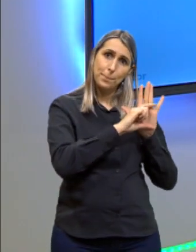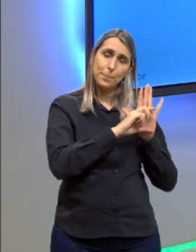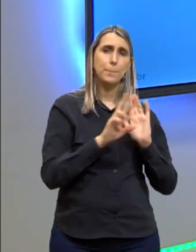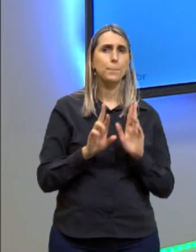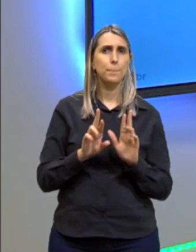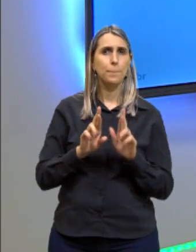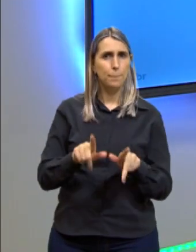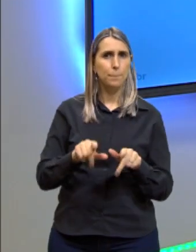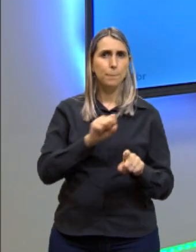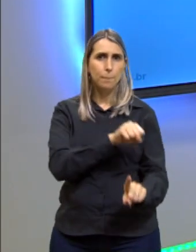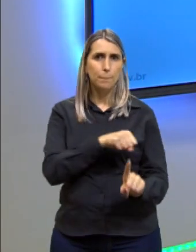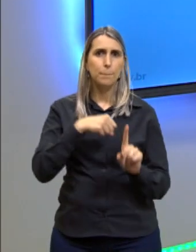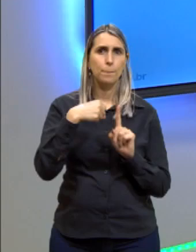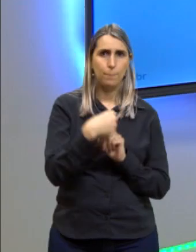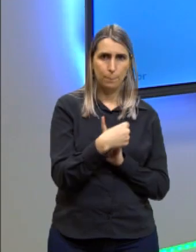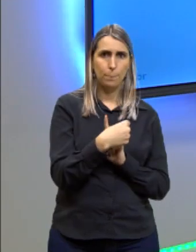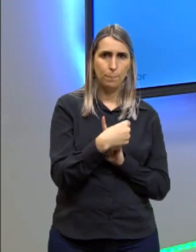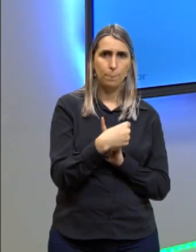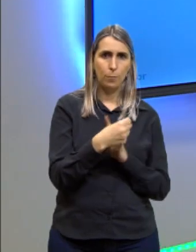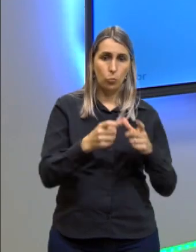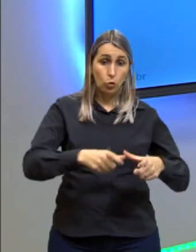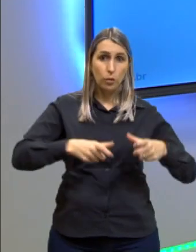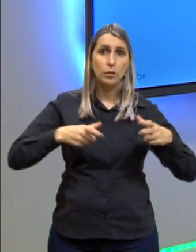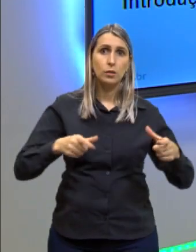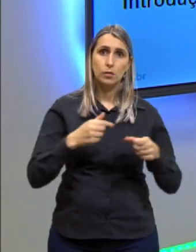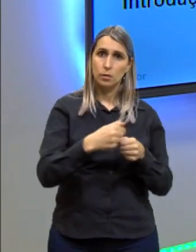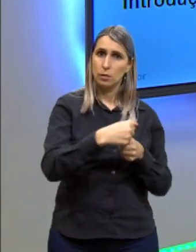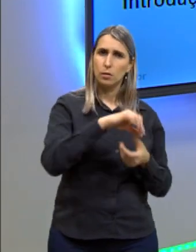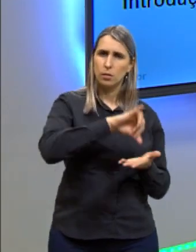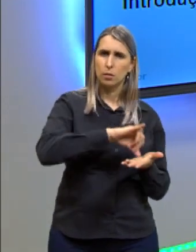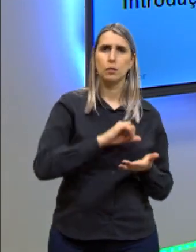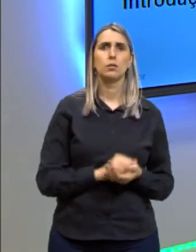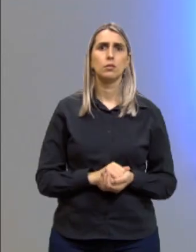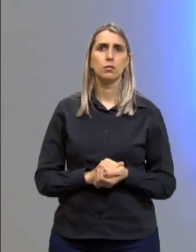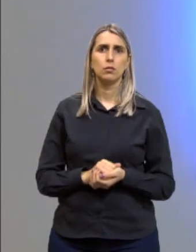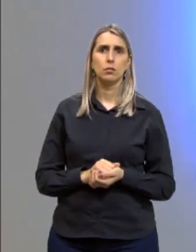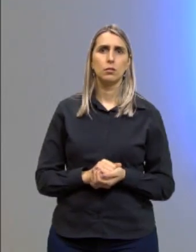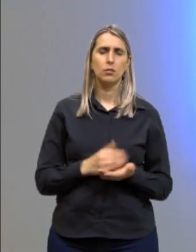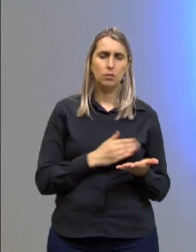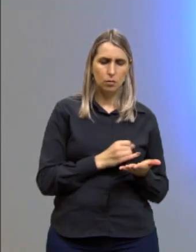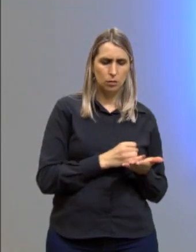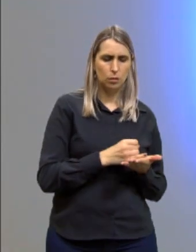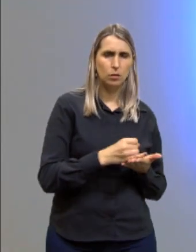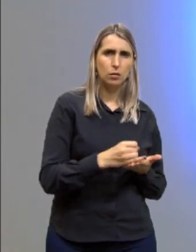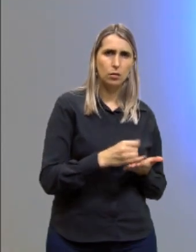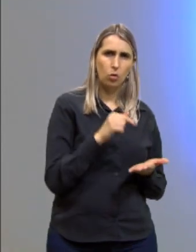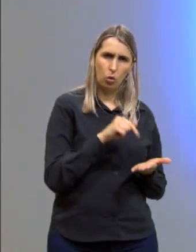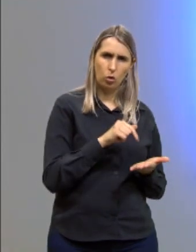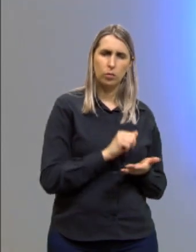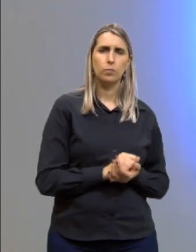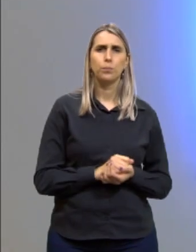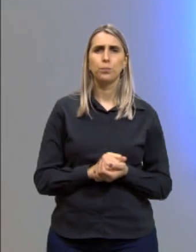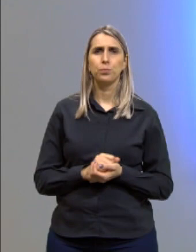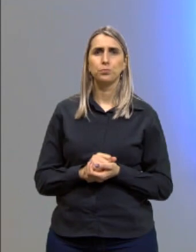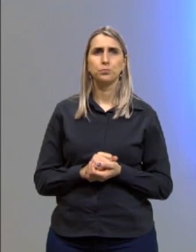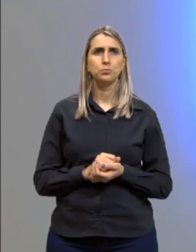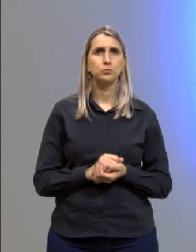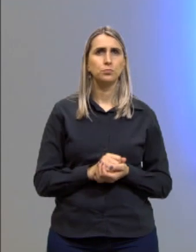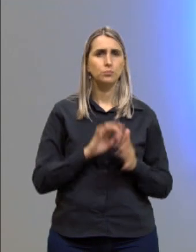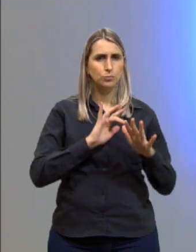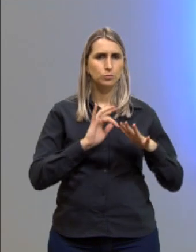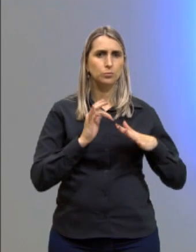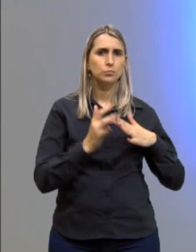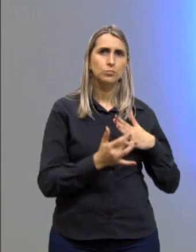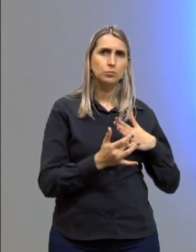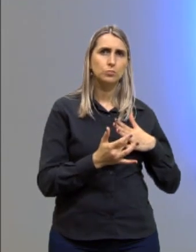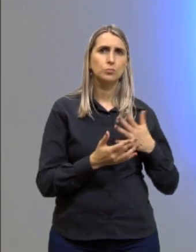diferenças sociais nos grandes centros. Olha o que ela coloca aqui na introdução dela. Essa mídia